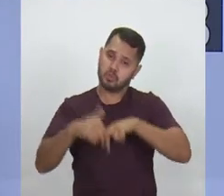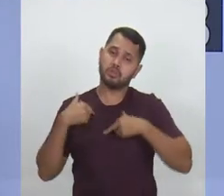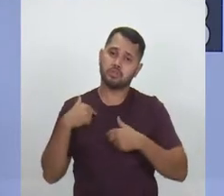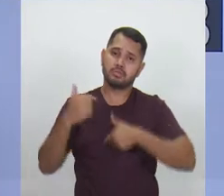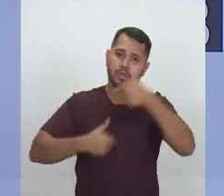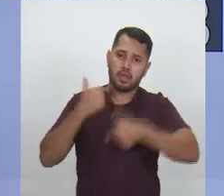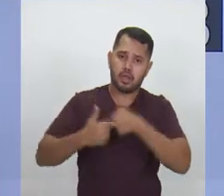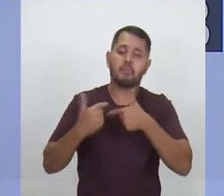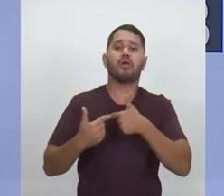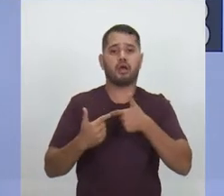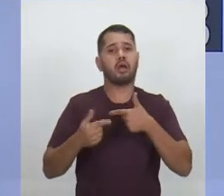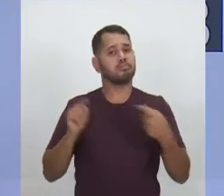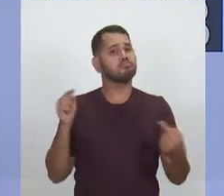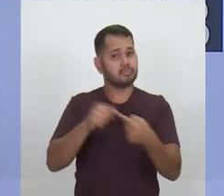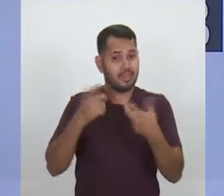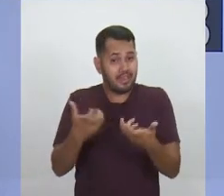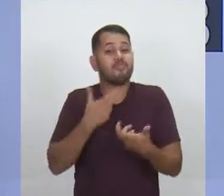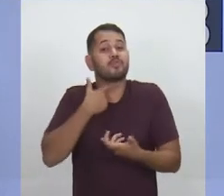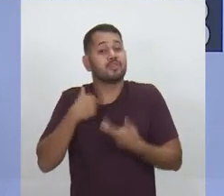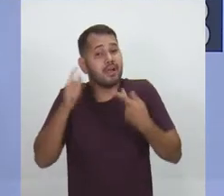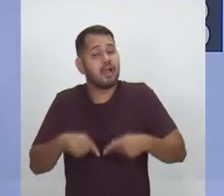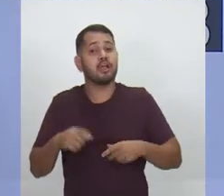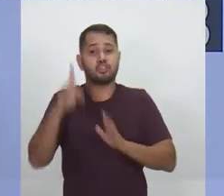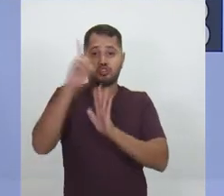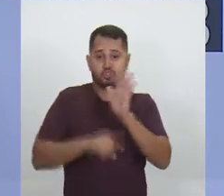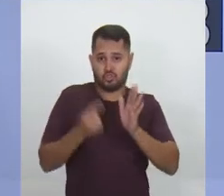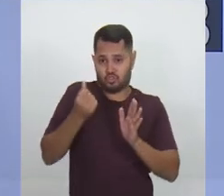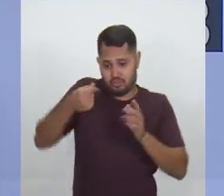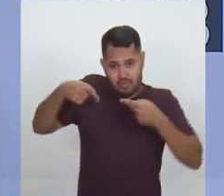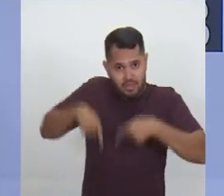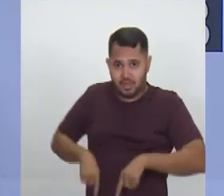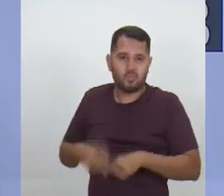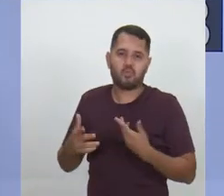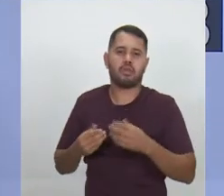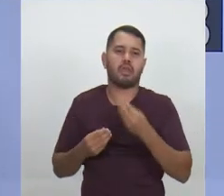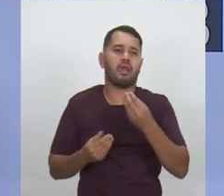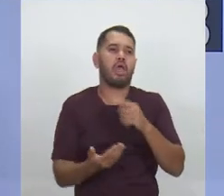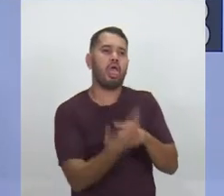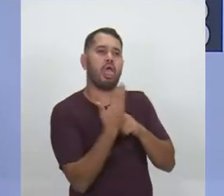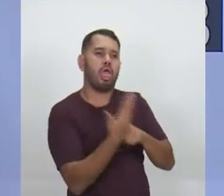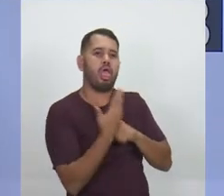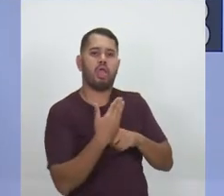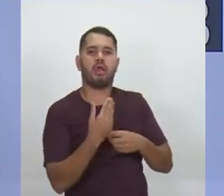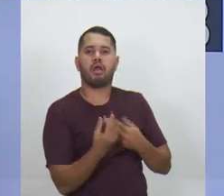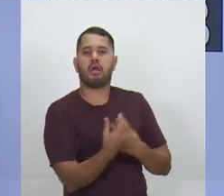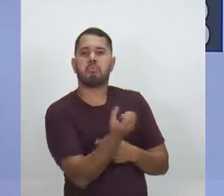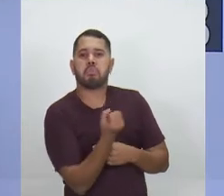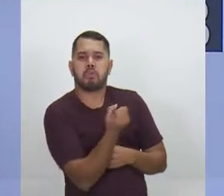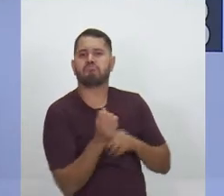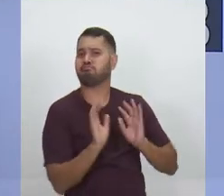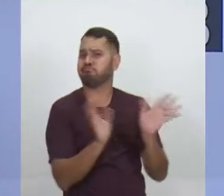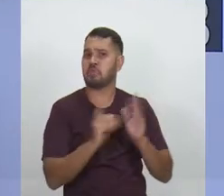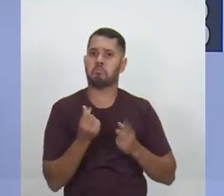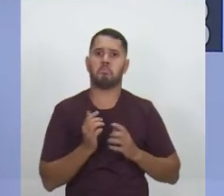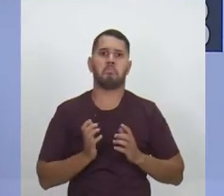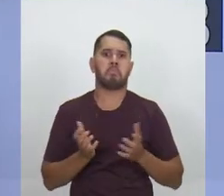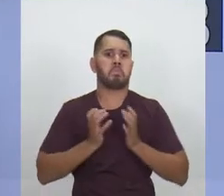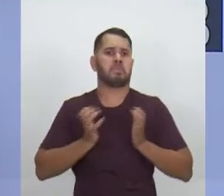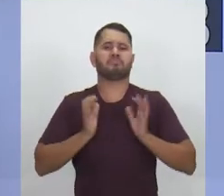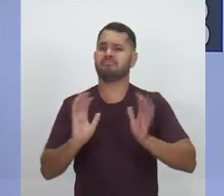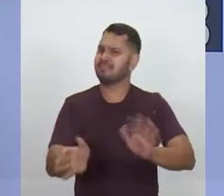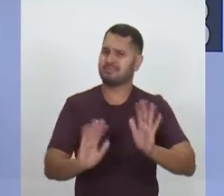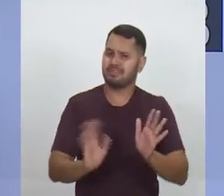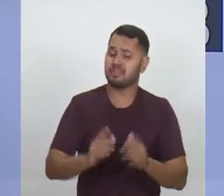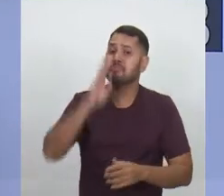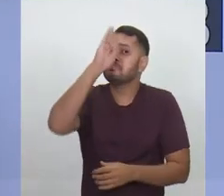trabalhador trabalha e é isso que ele quer. Ele quer ter um dinheiro, ele não quer privilégios, ele não quer ficar milionário, todo mundo sabe